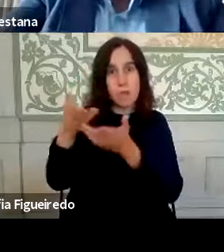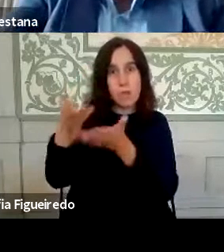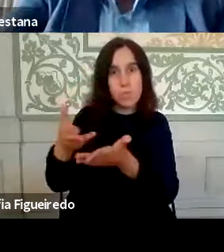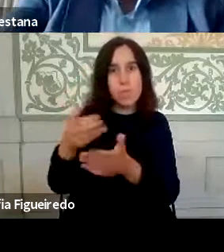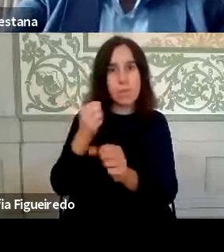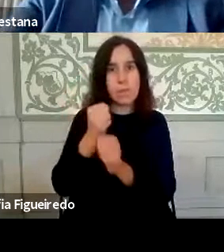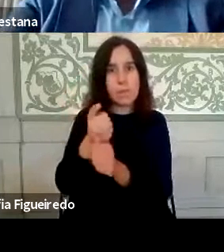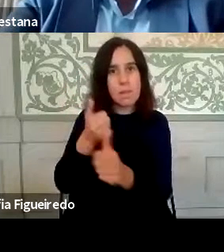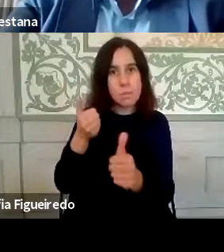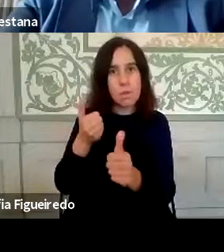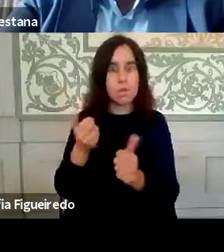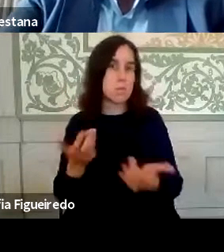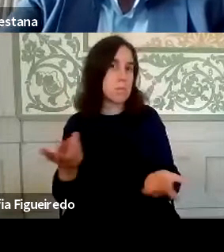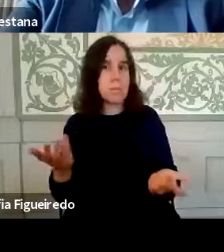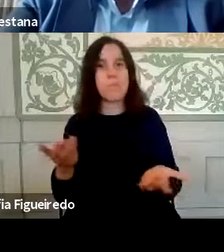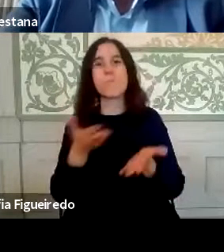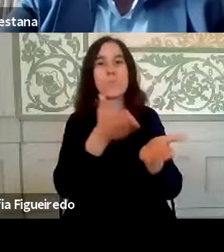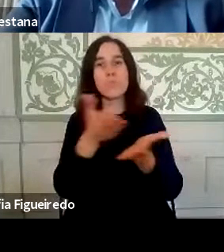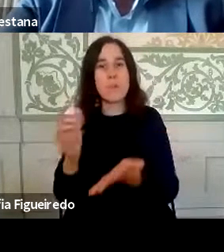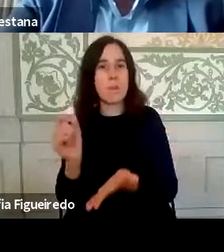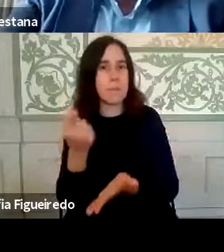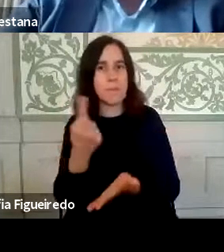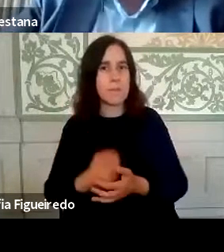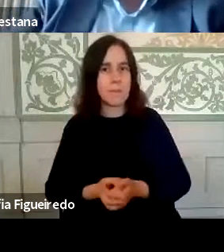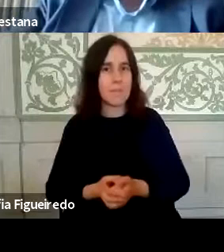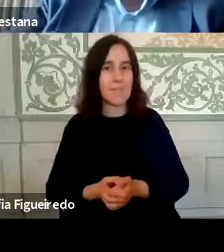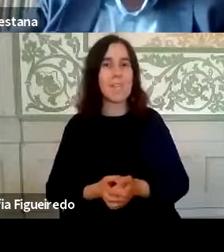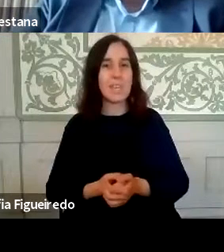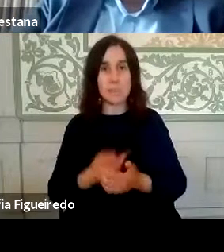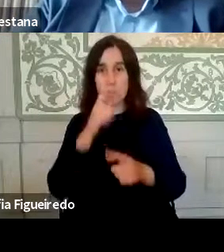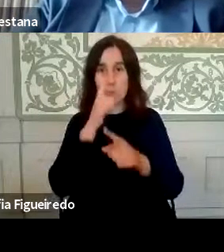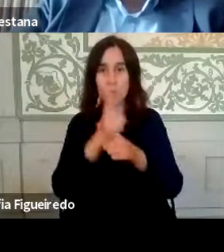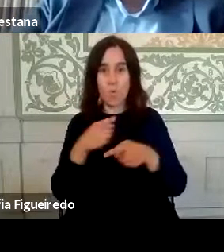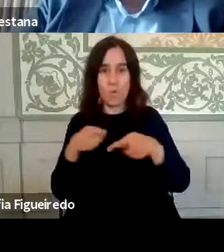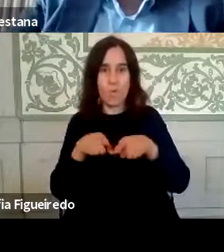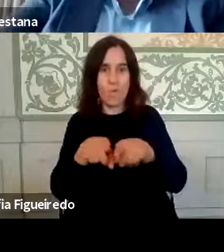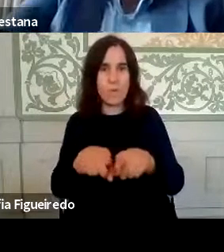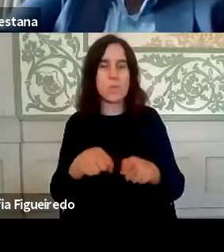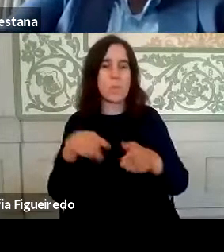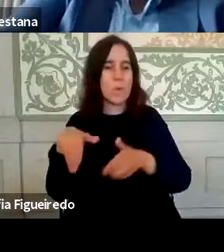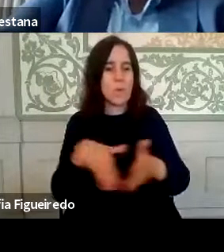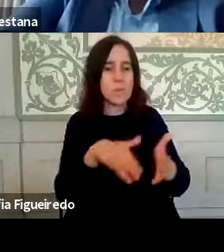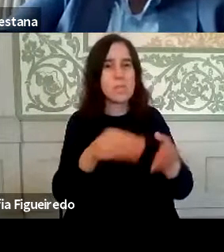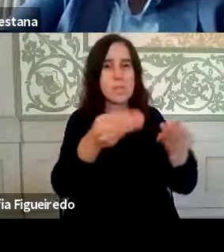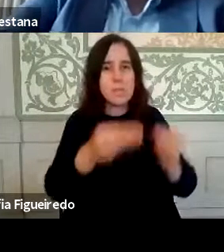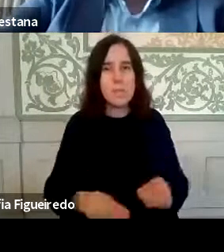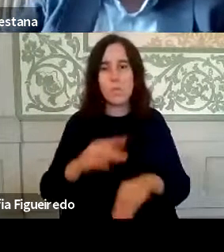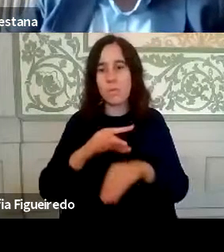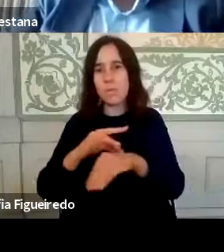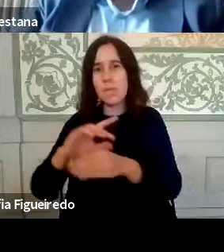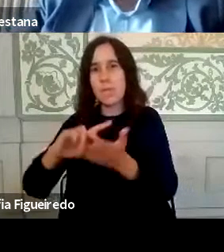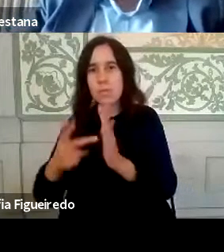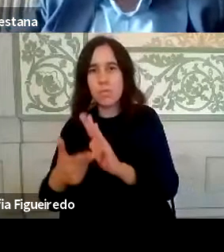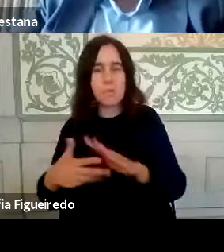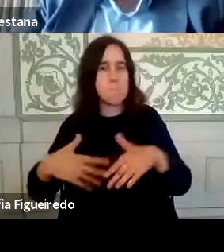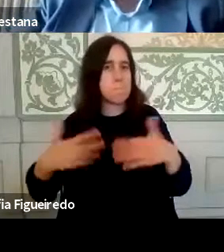teletrabalho, então vamos lá ajudá-las rapidamente. E convergem para isso orientações, tecnologias, enfim, uma série